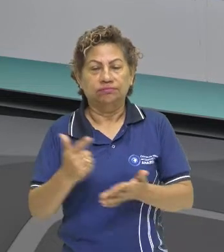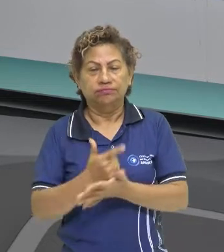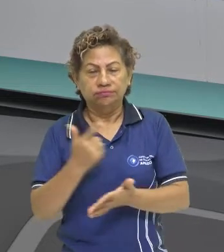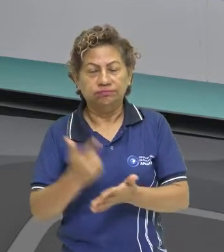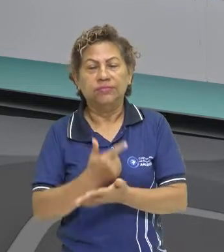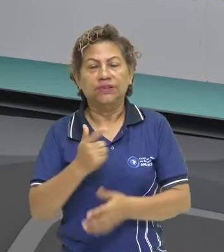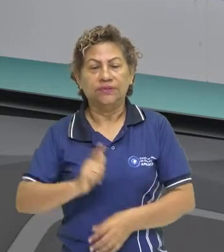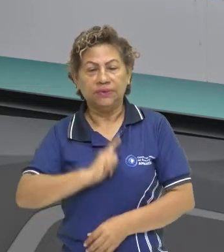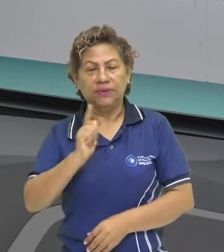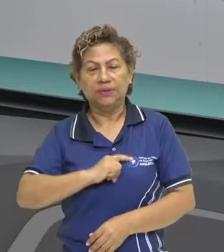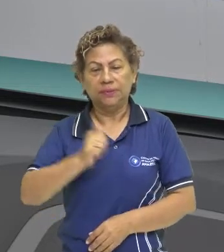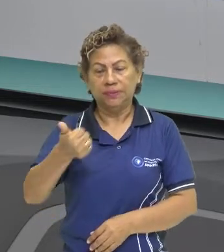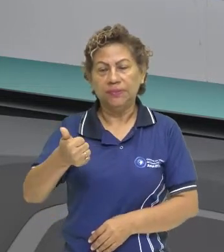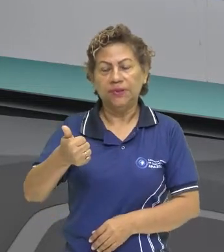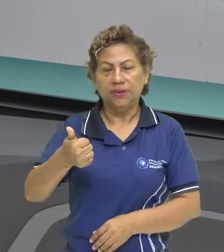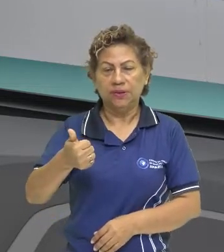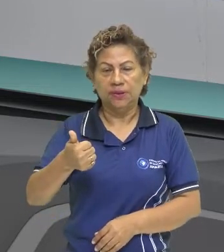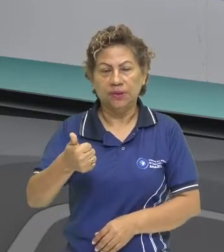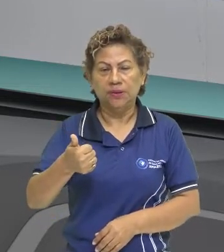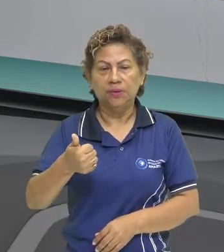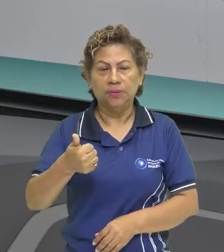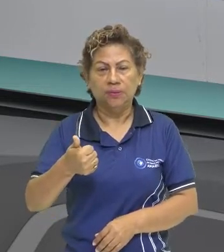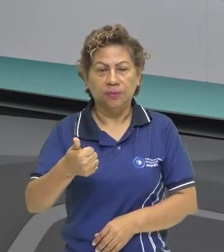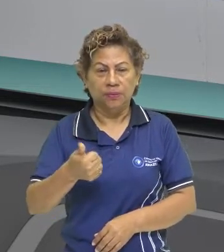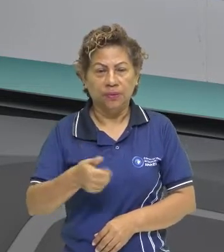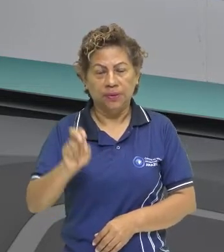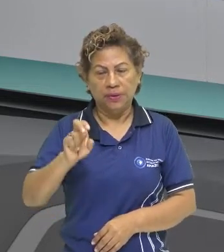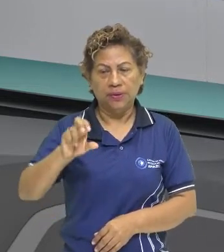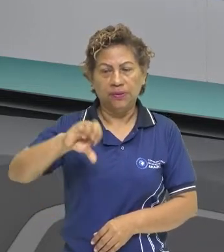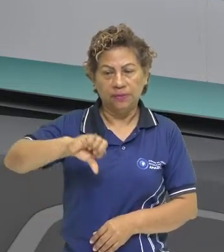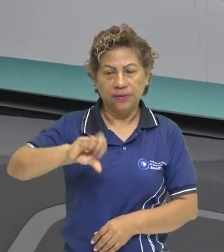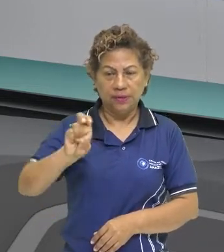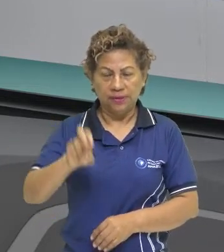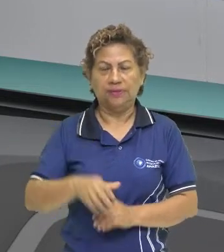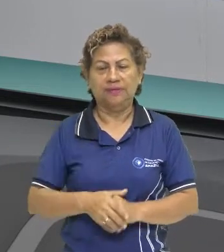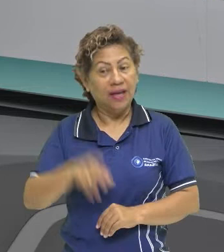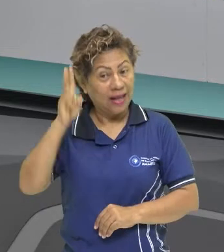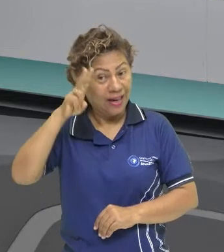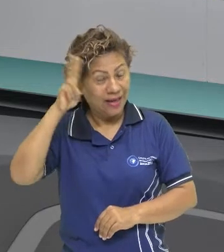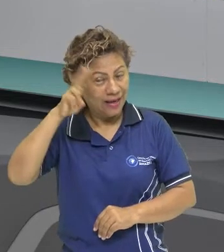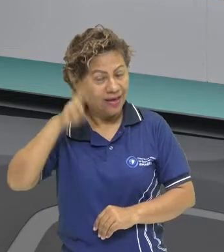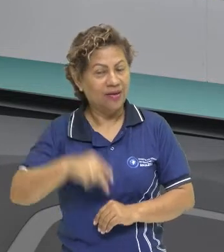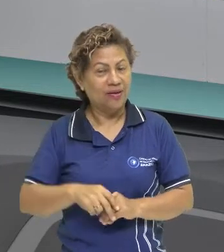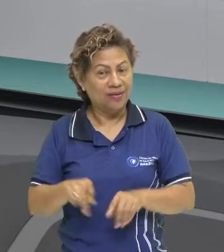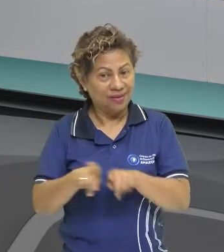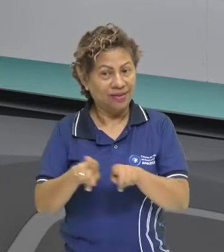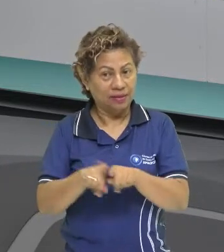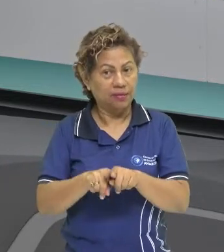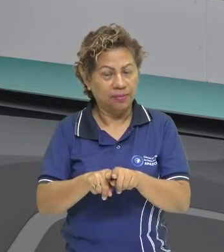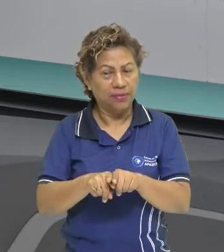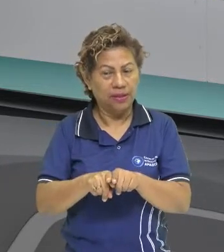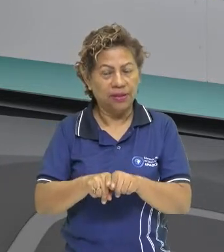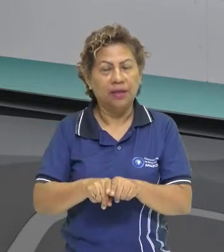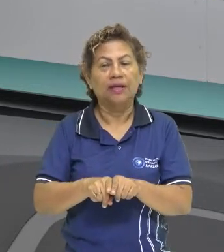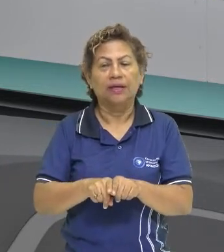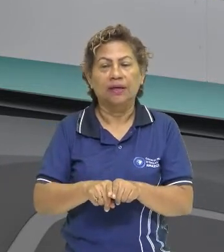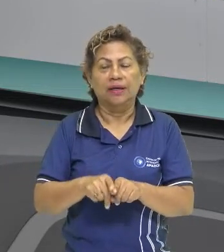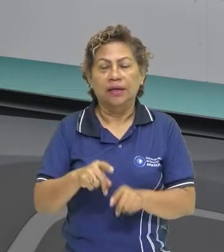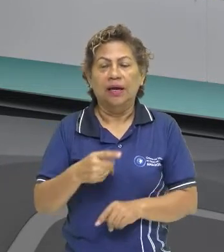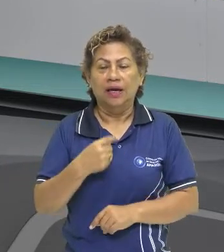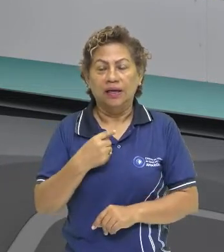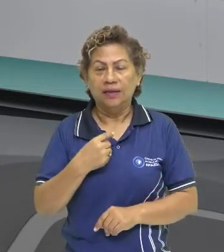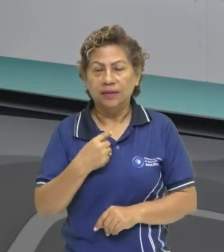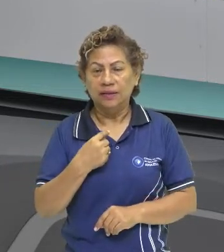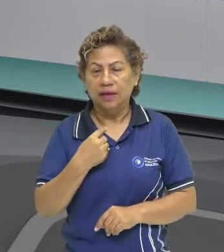1595. Lembrando que os portugueses falavam português e os nativos, né, da costa falavam tupi.